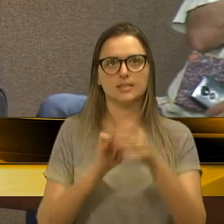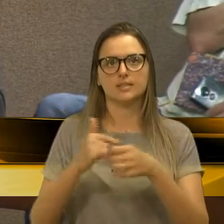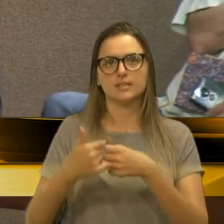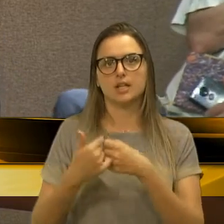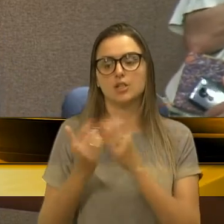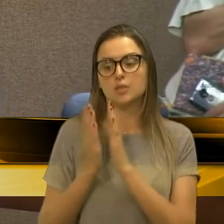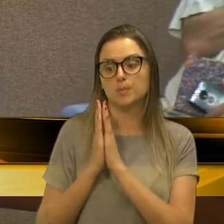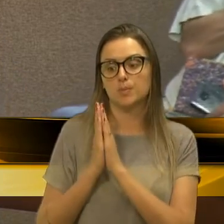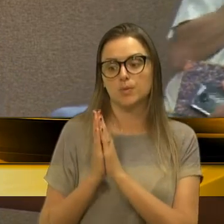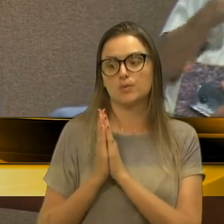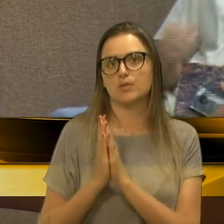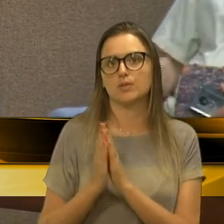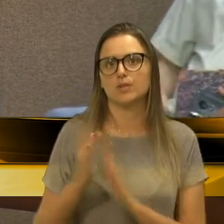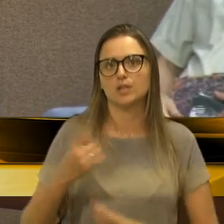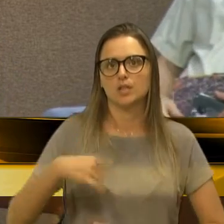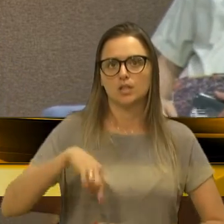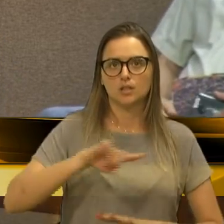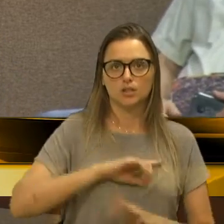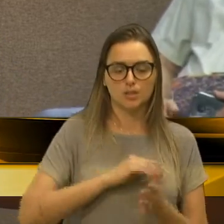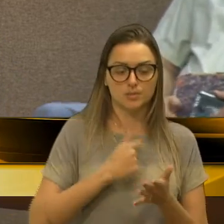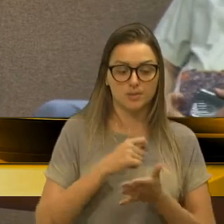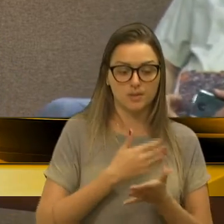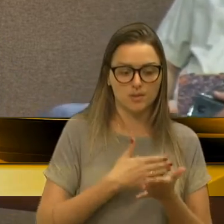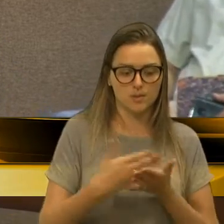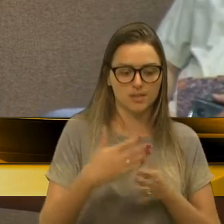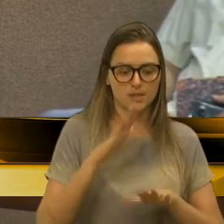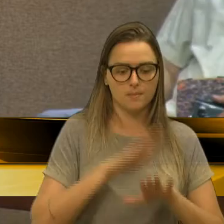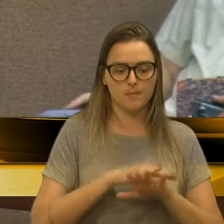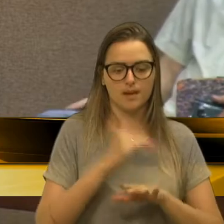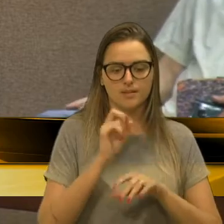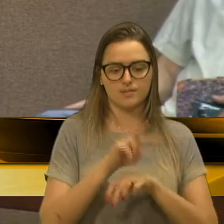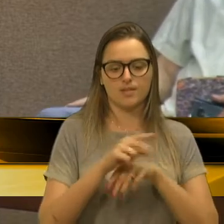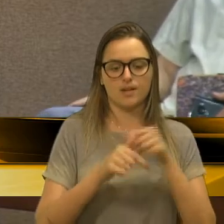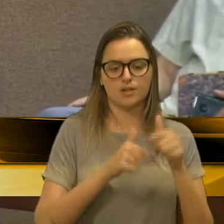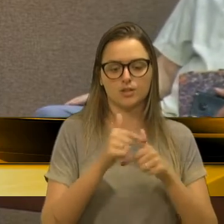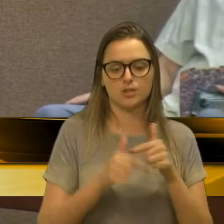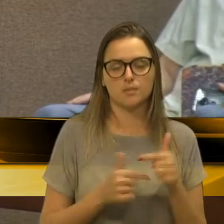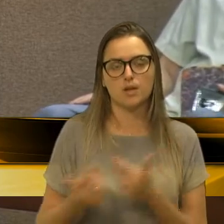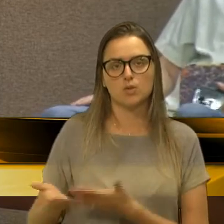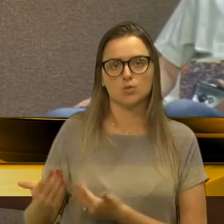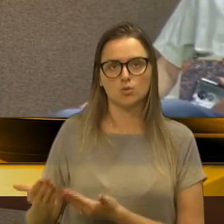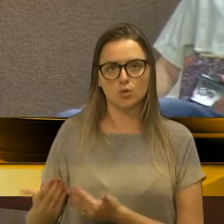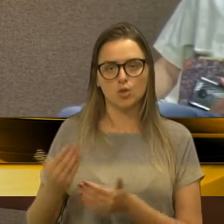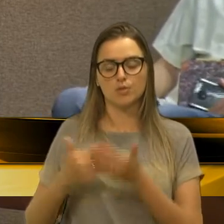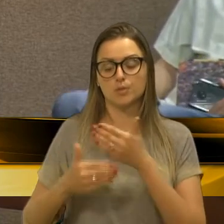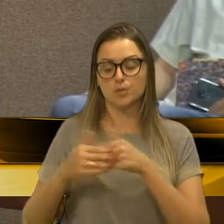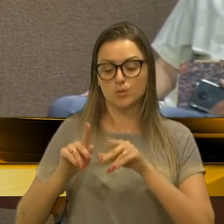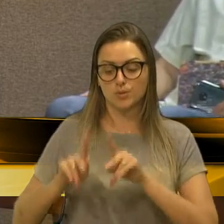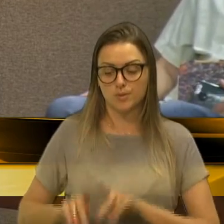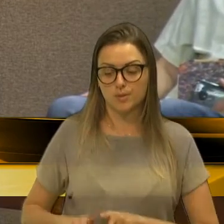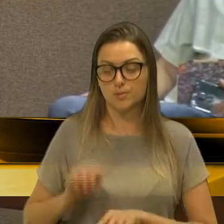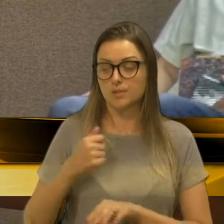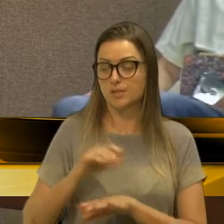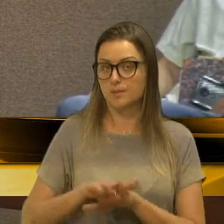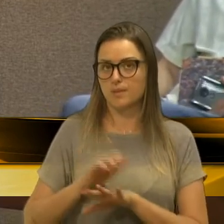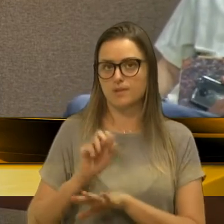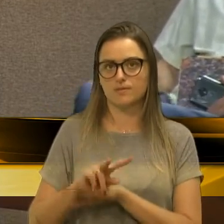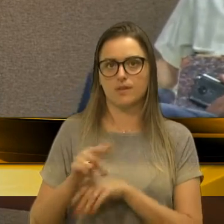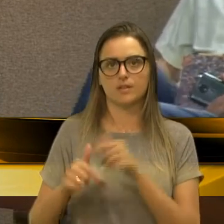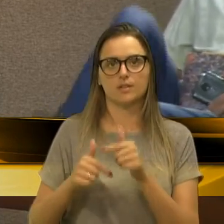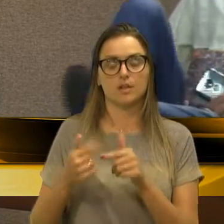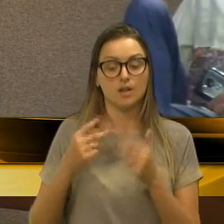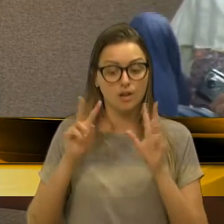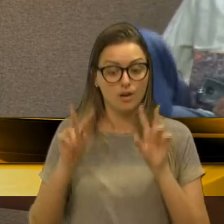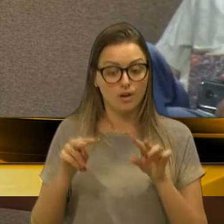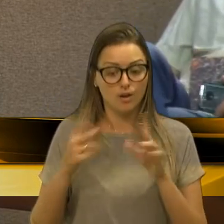Deus. Nós estamos precisando de gerar emprego, precisamos de oportunidade para os nossos jovens, para a população, de um modo geral. Olha que triste